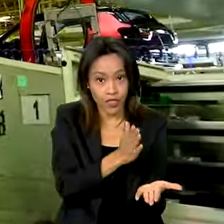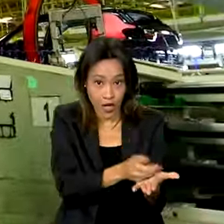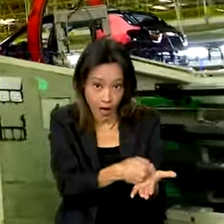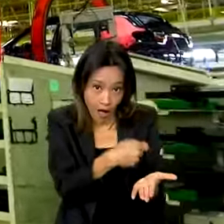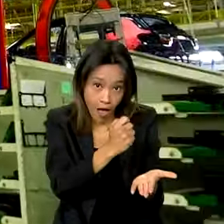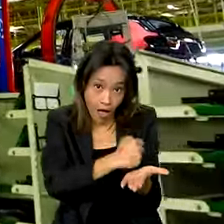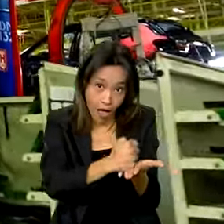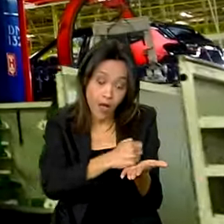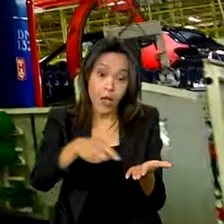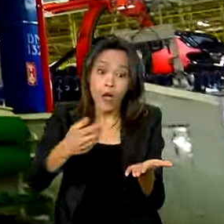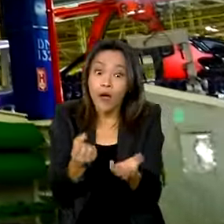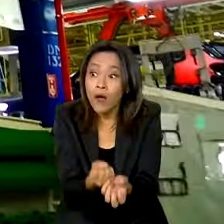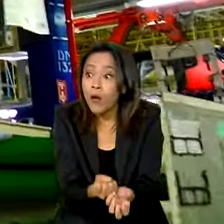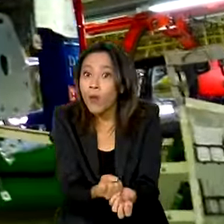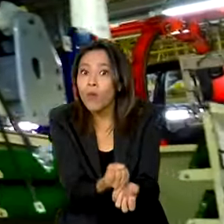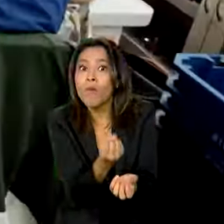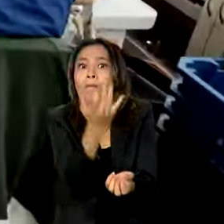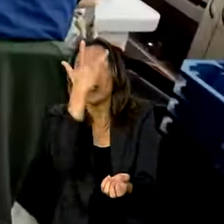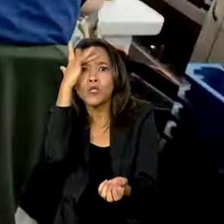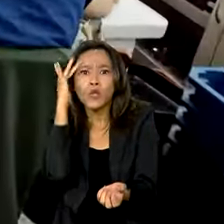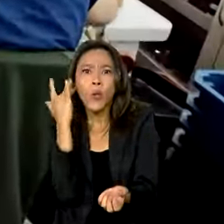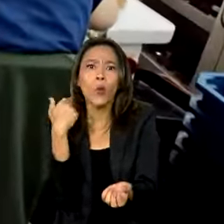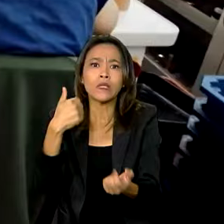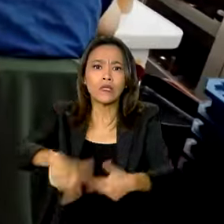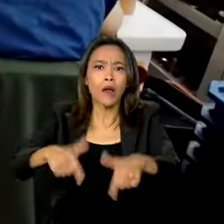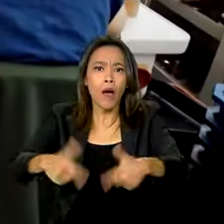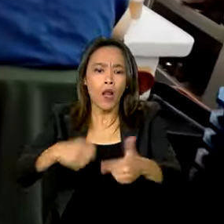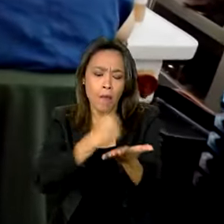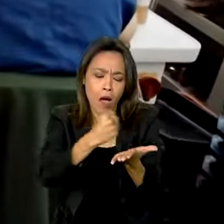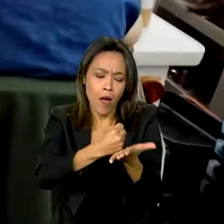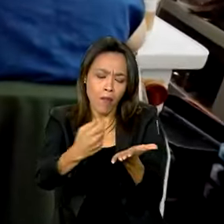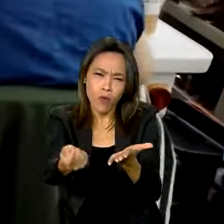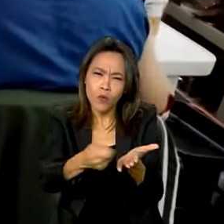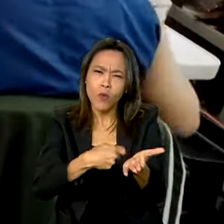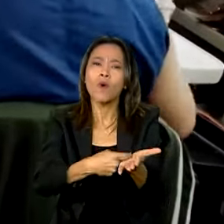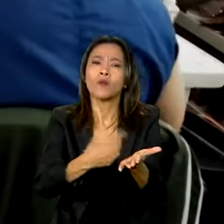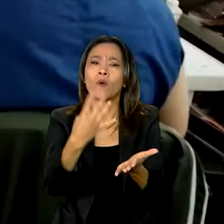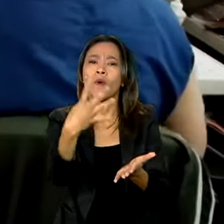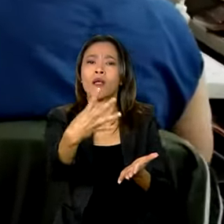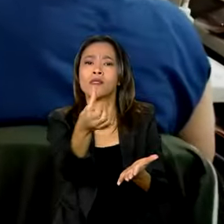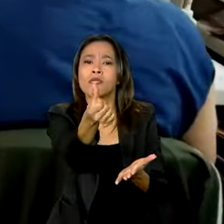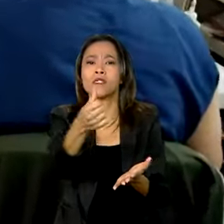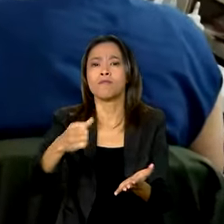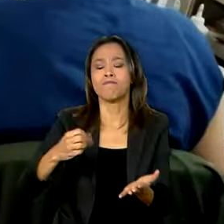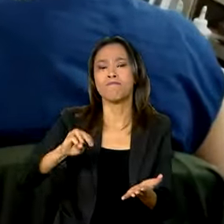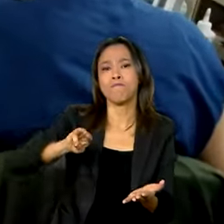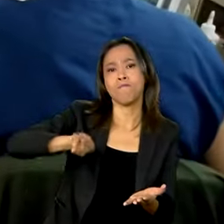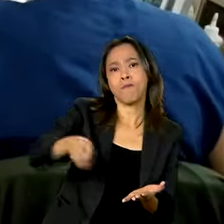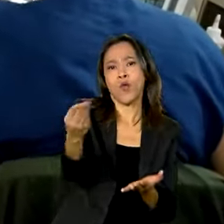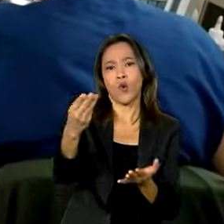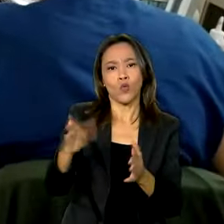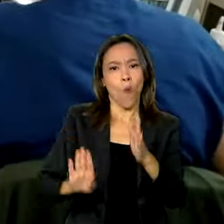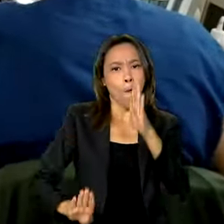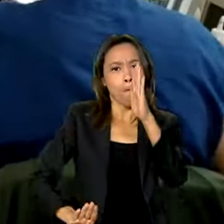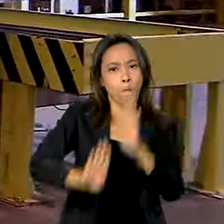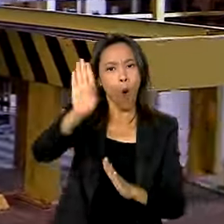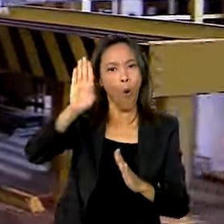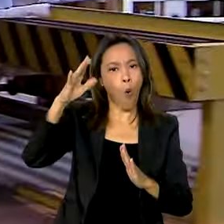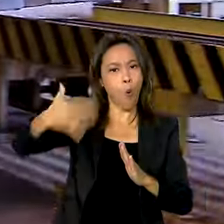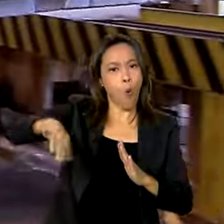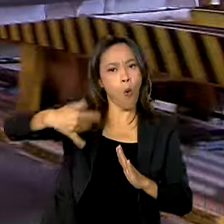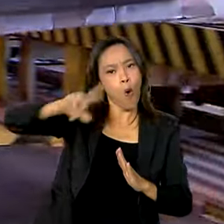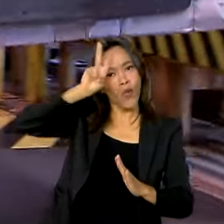de pessoas trabalhando com carteira assinada alcançou mais de 46 milhões um recorde na série histórica